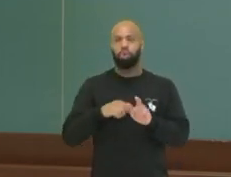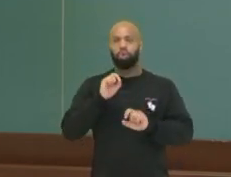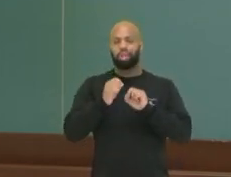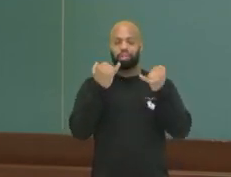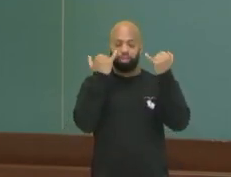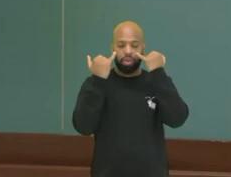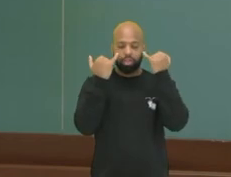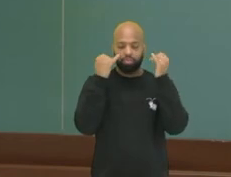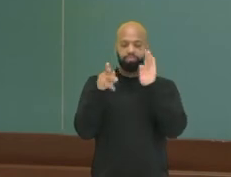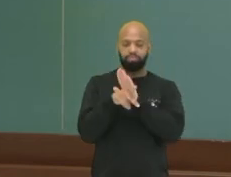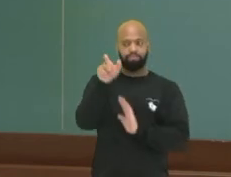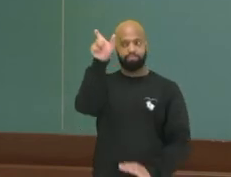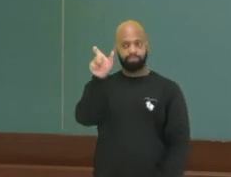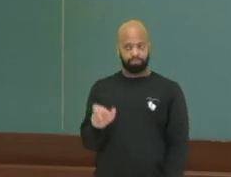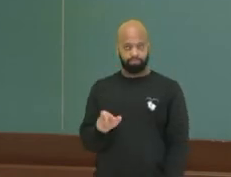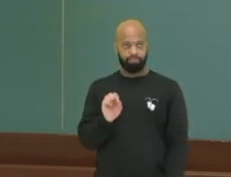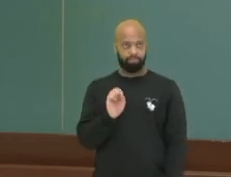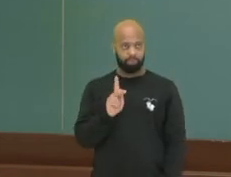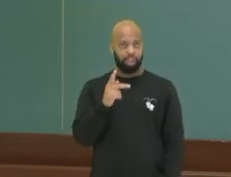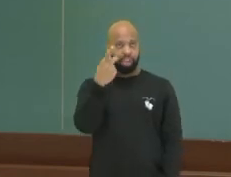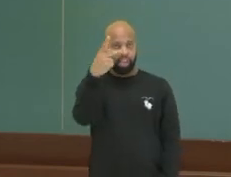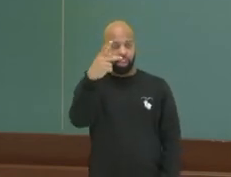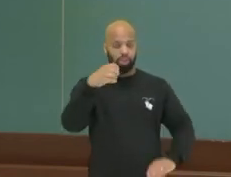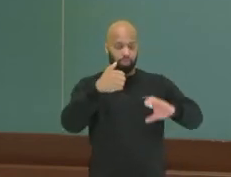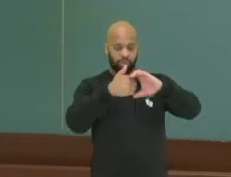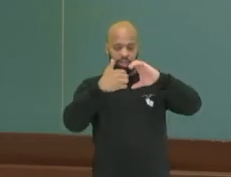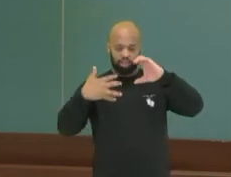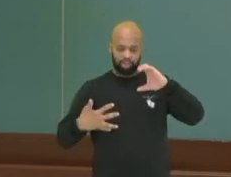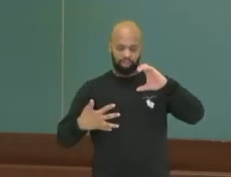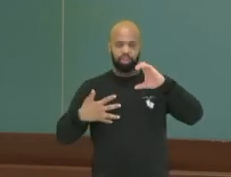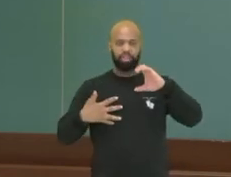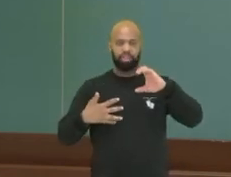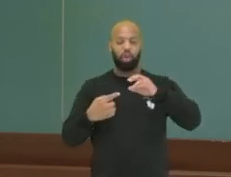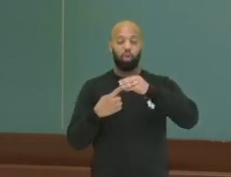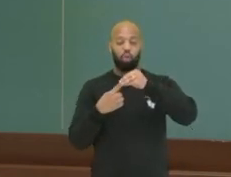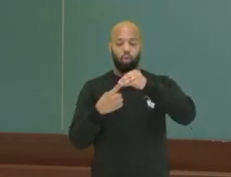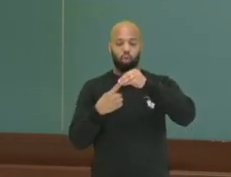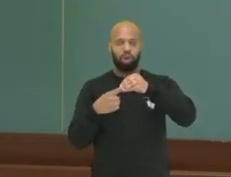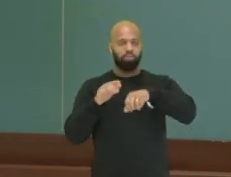do indivíduo, né? As suas características que são únicas.